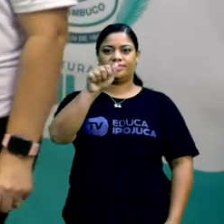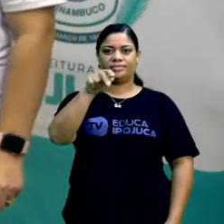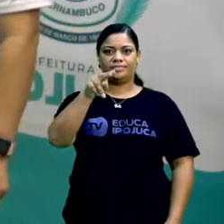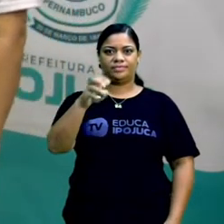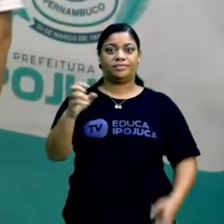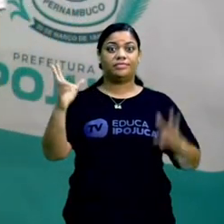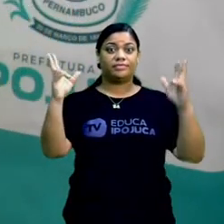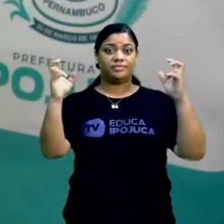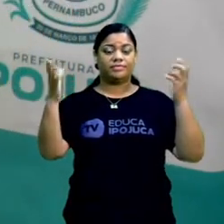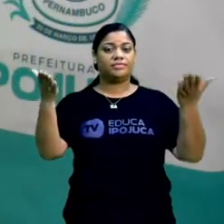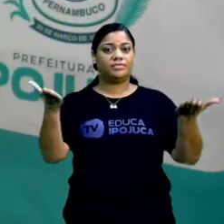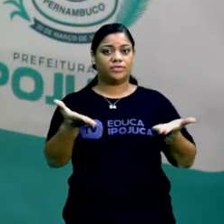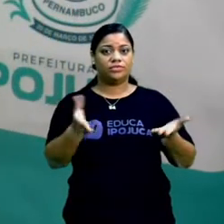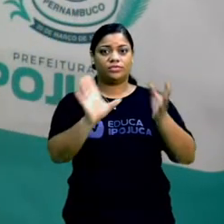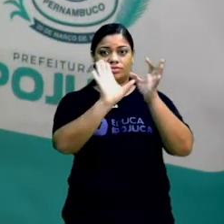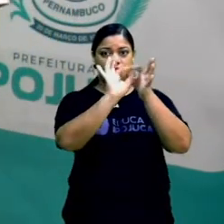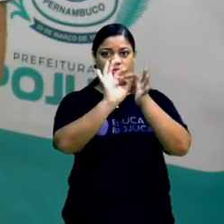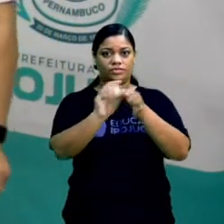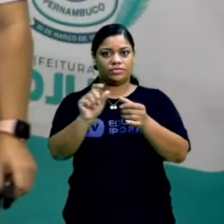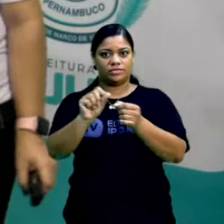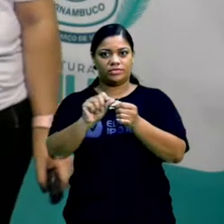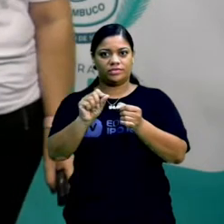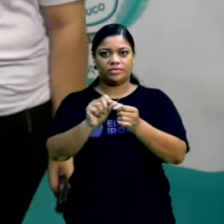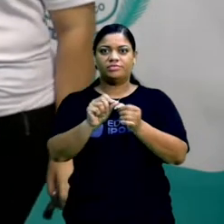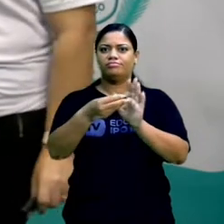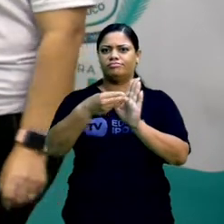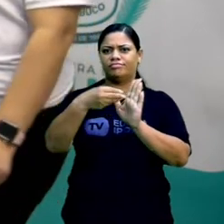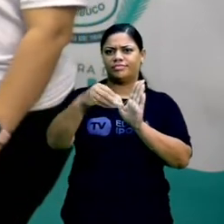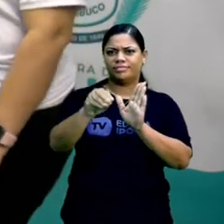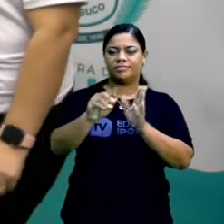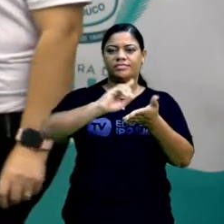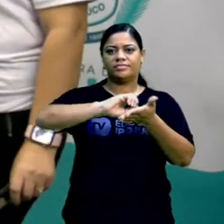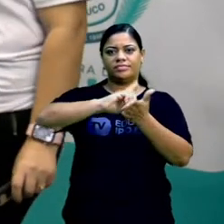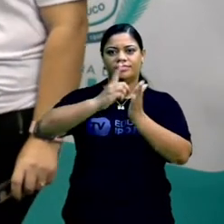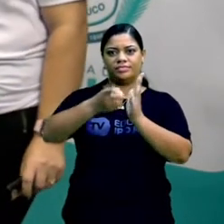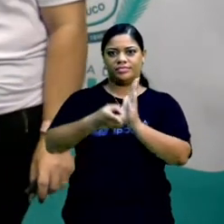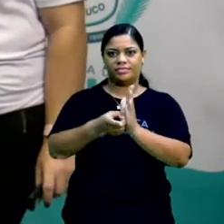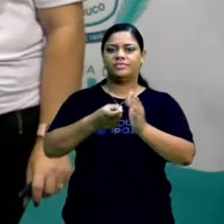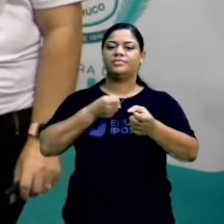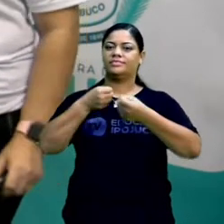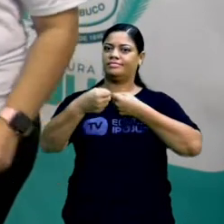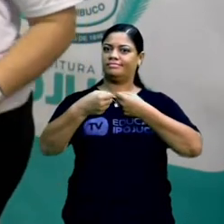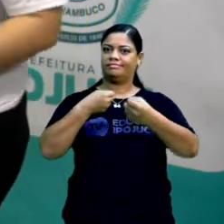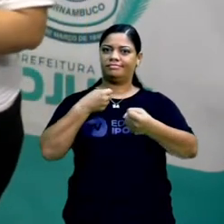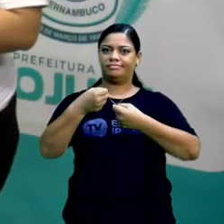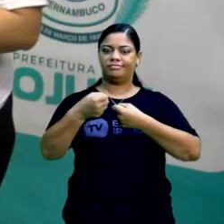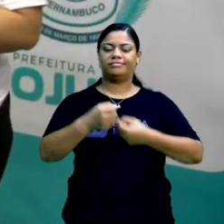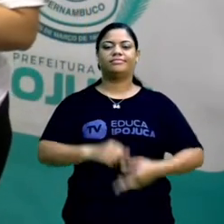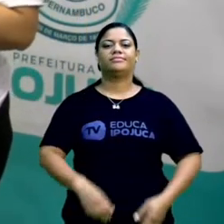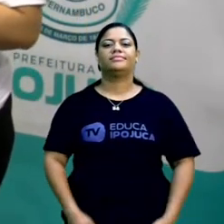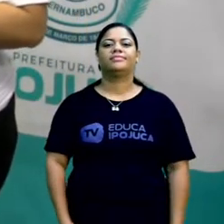A temática de hoje, contexto de produção e circulação do gênero textual reportagem.